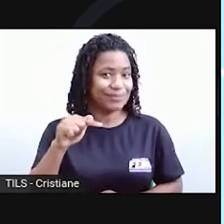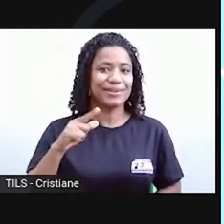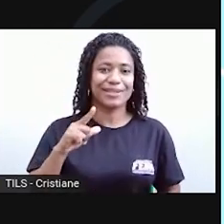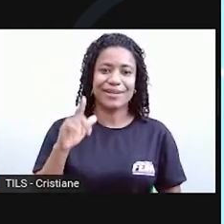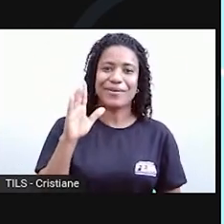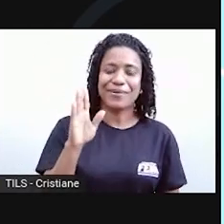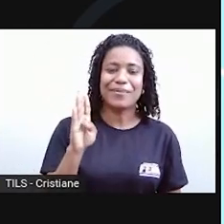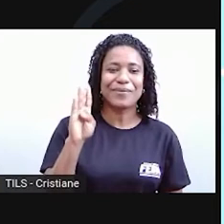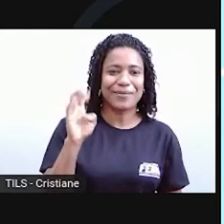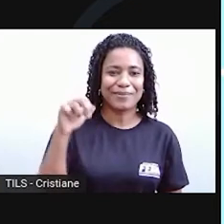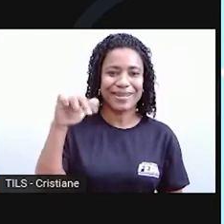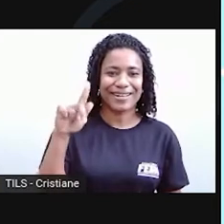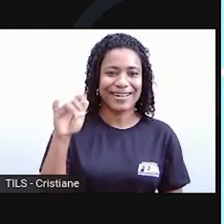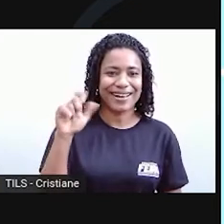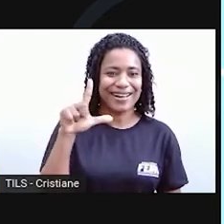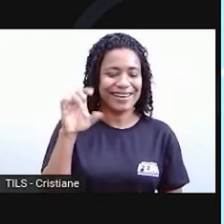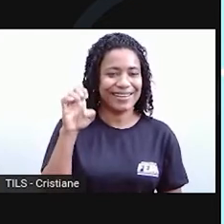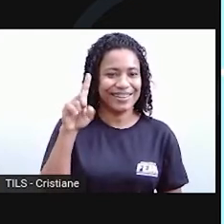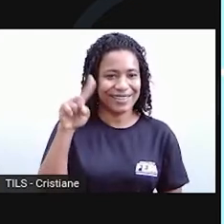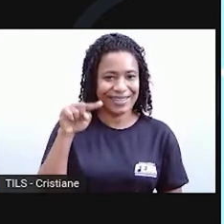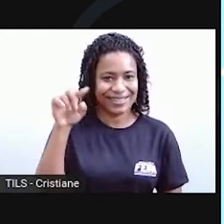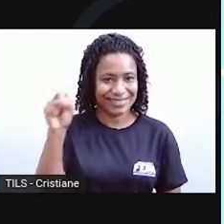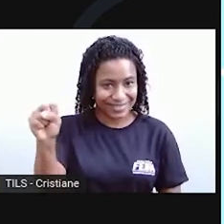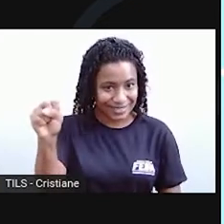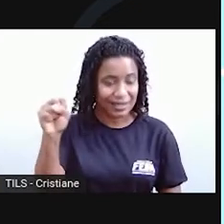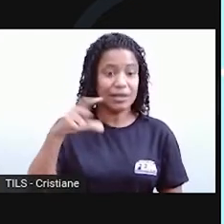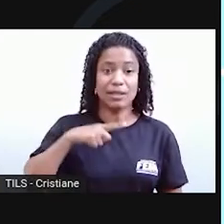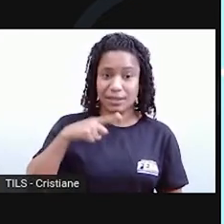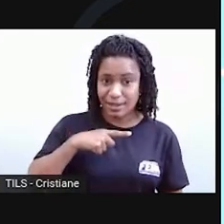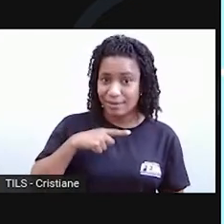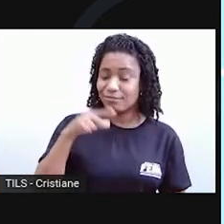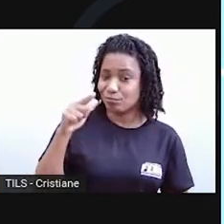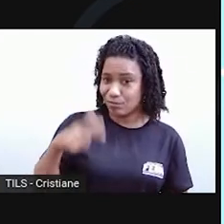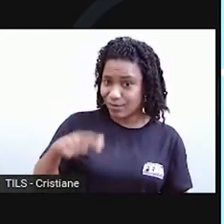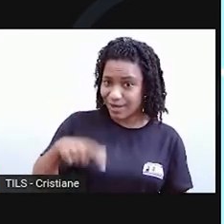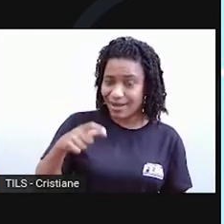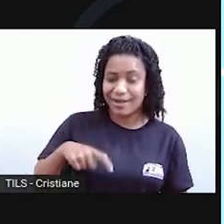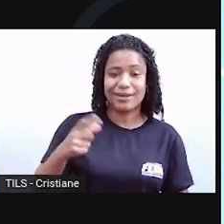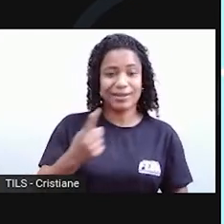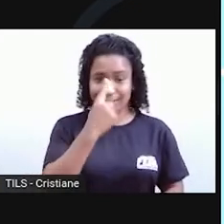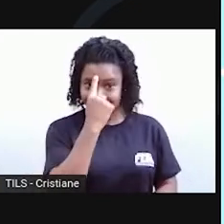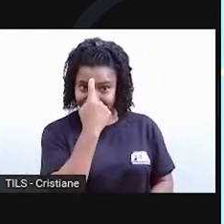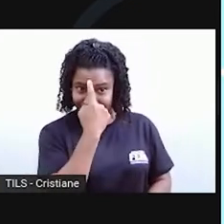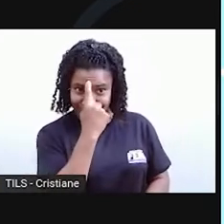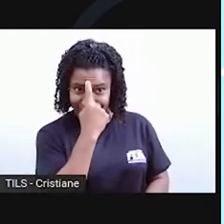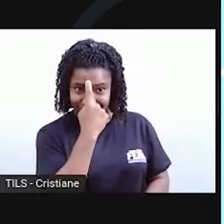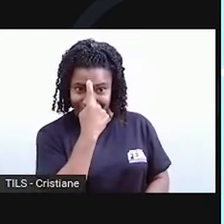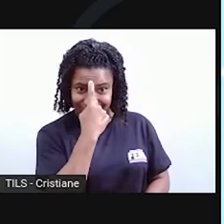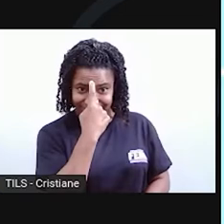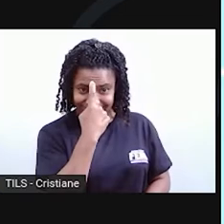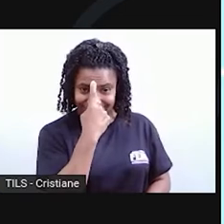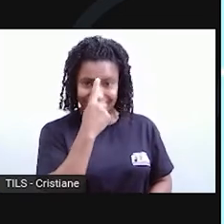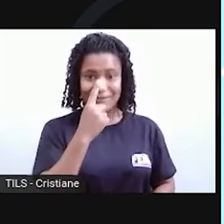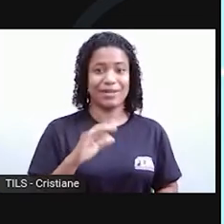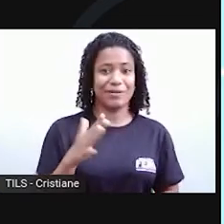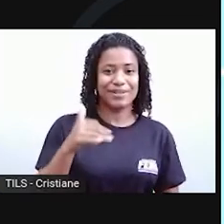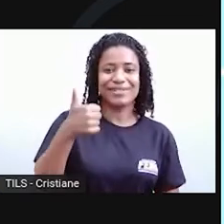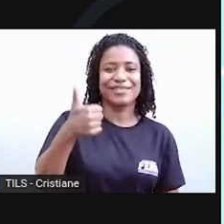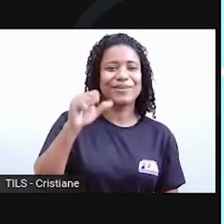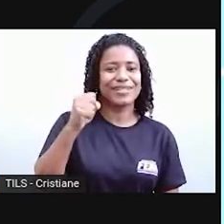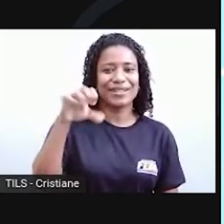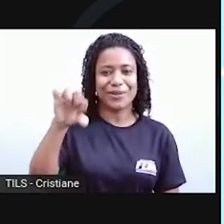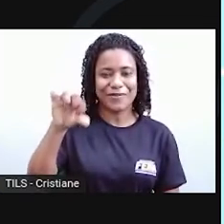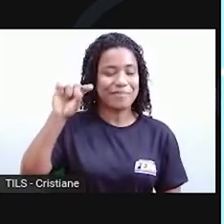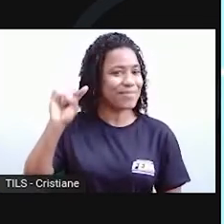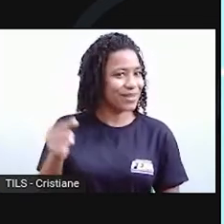que é falado em Bangladesh e nordeste da Índia, por cerca de 189 milhões de pessoas. E em sexto